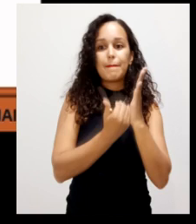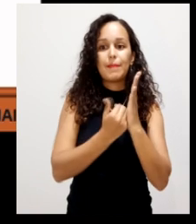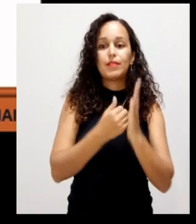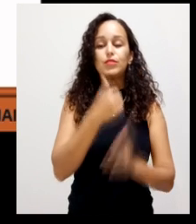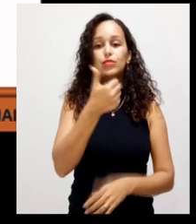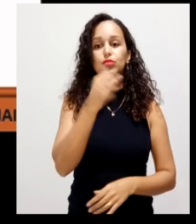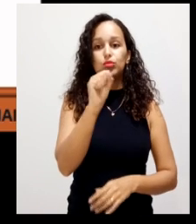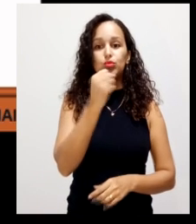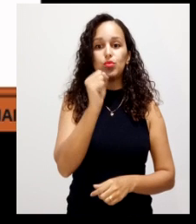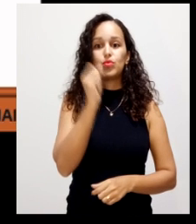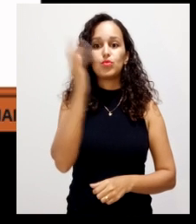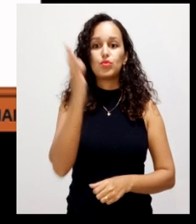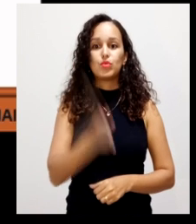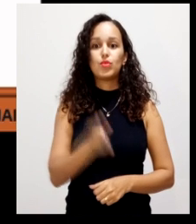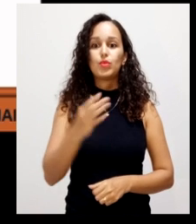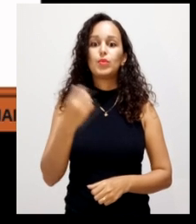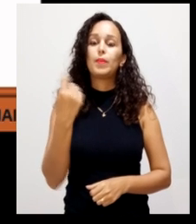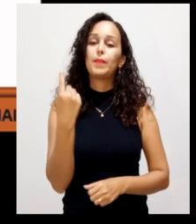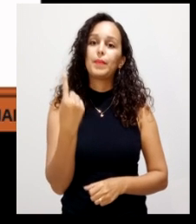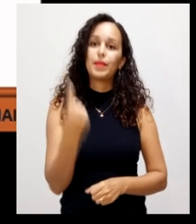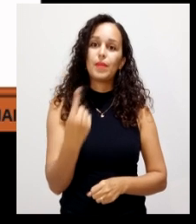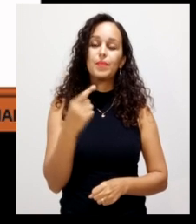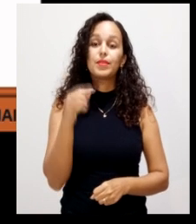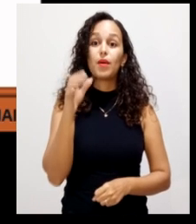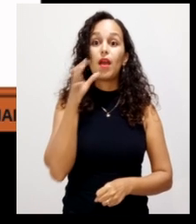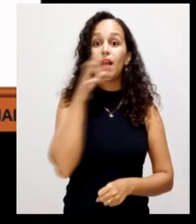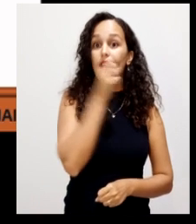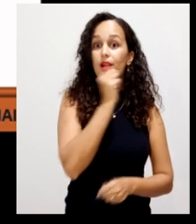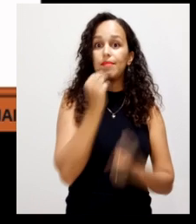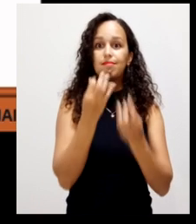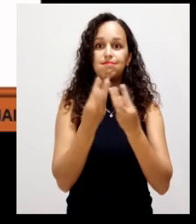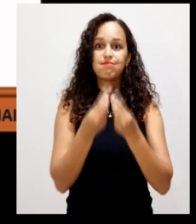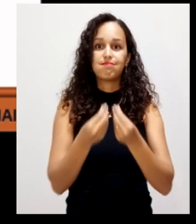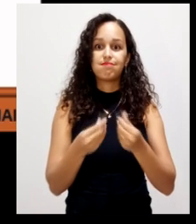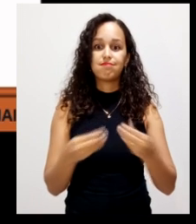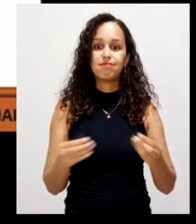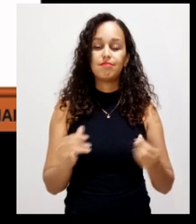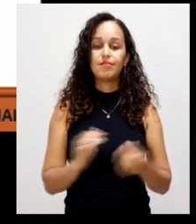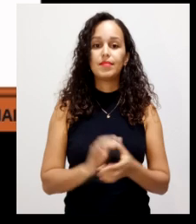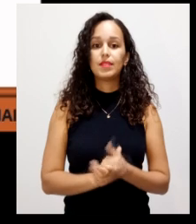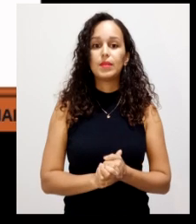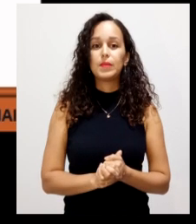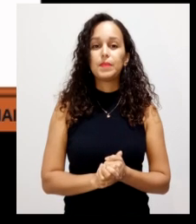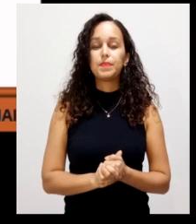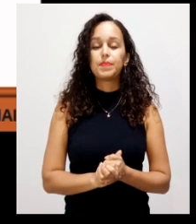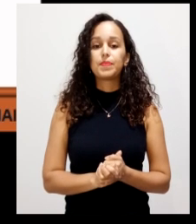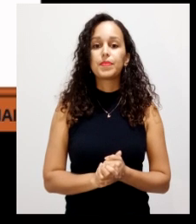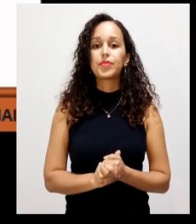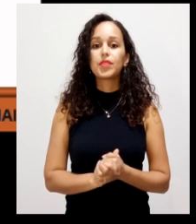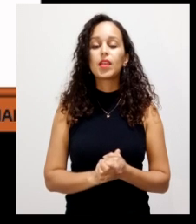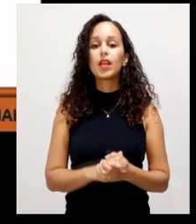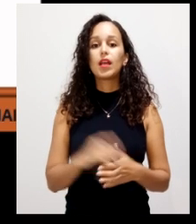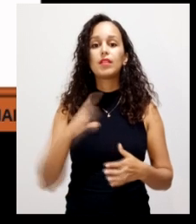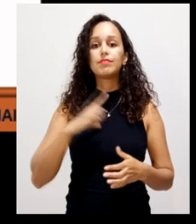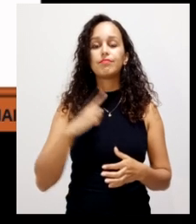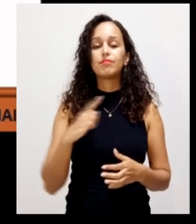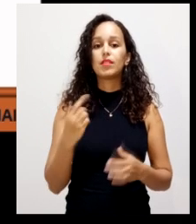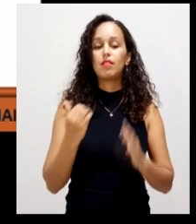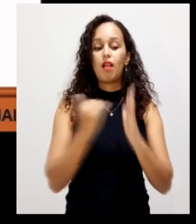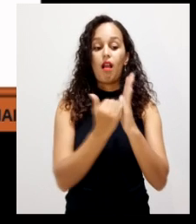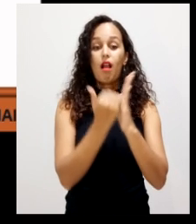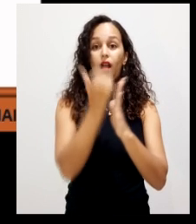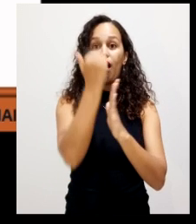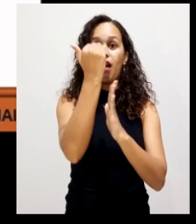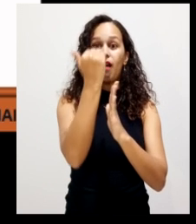abaixo de 18 para 1. Então, de rápida decomposição. Quanto que está numa faixa considerada